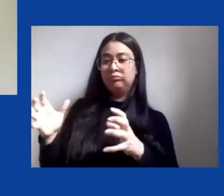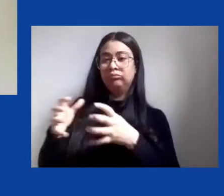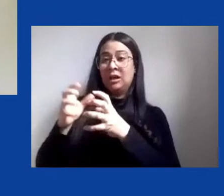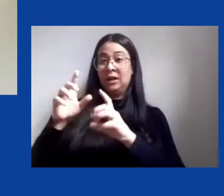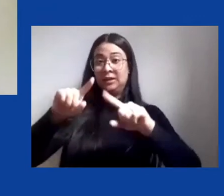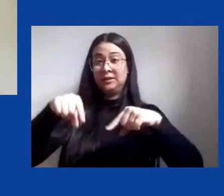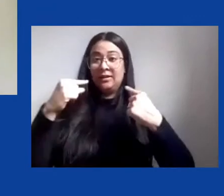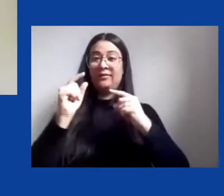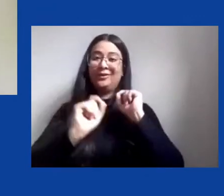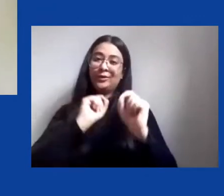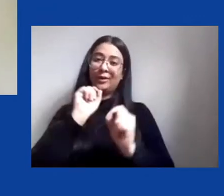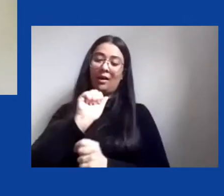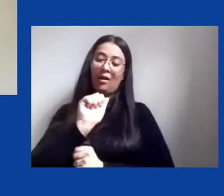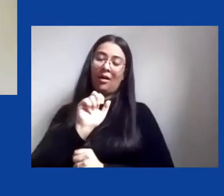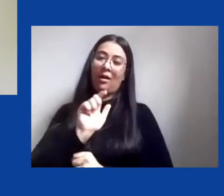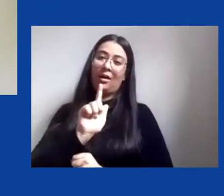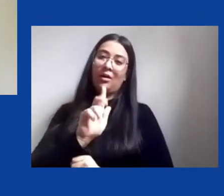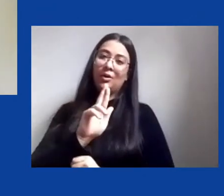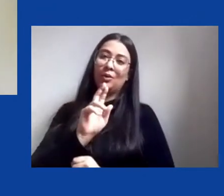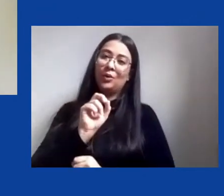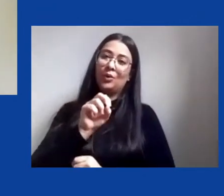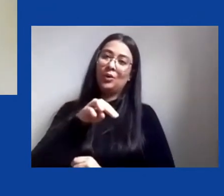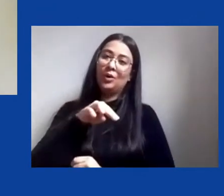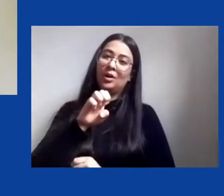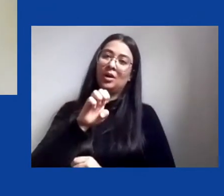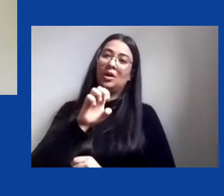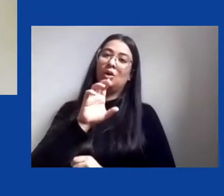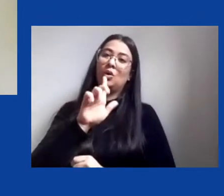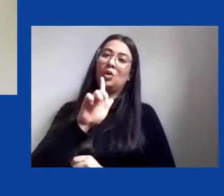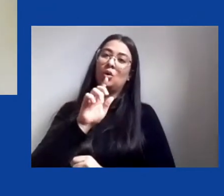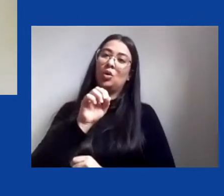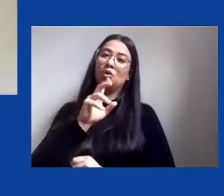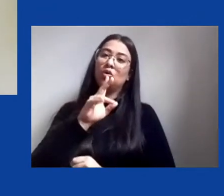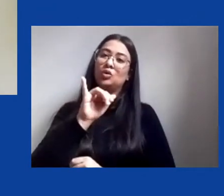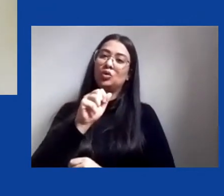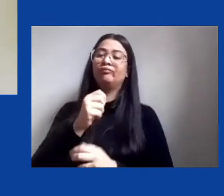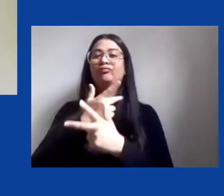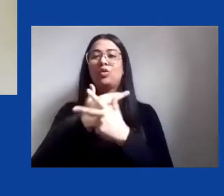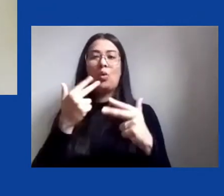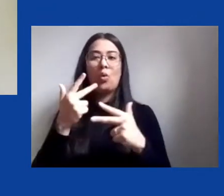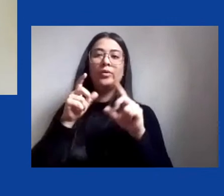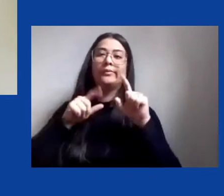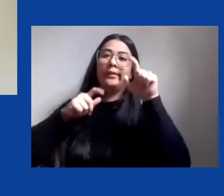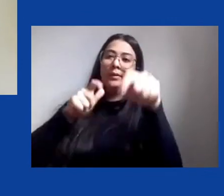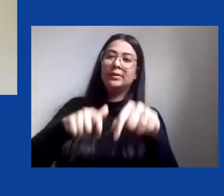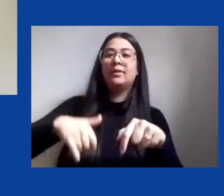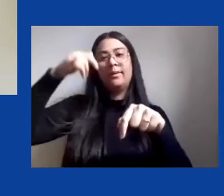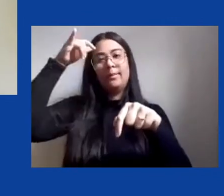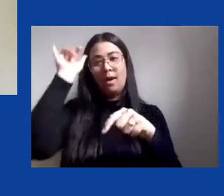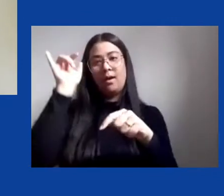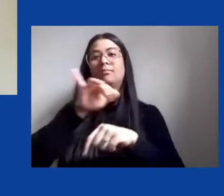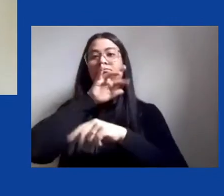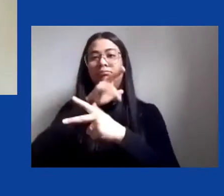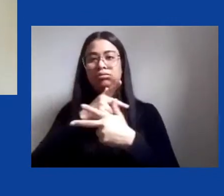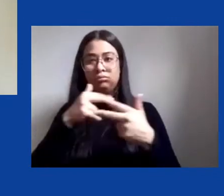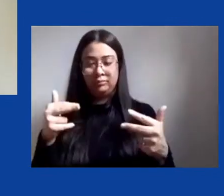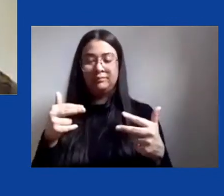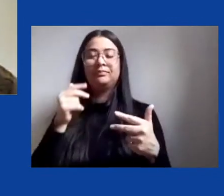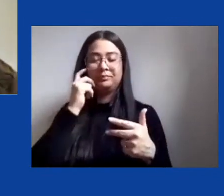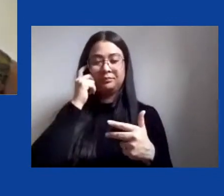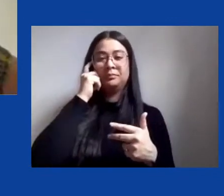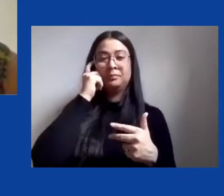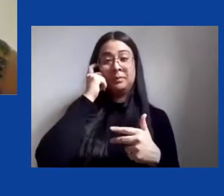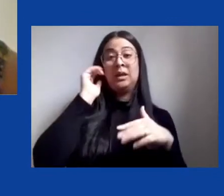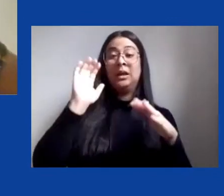conjunto de medidas são aquelas de desmonte das fontes de financiamento, incluindo o Fundo Amazônia, para iniciativas de sociedade civil